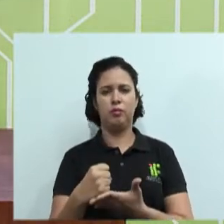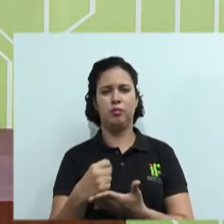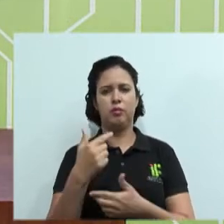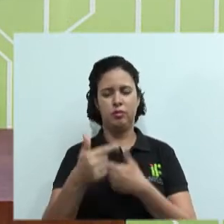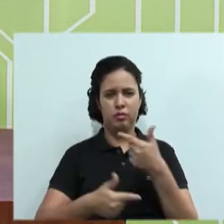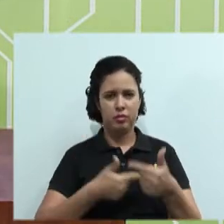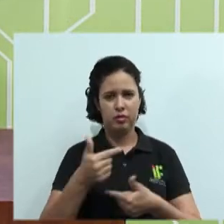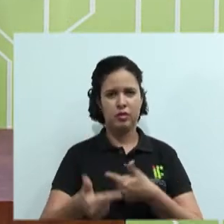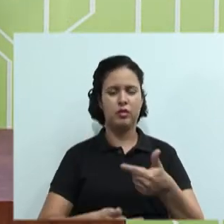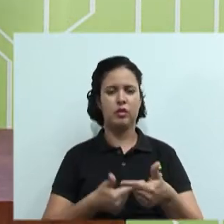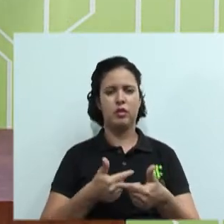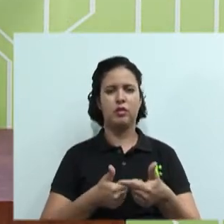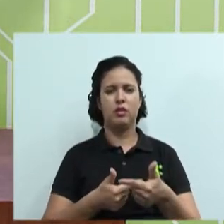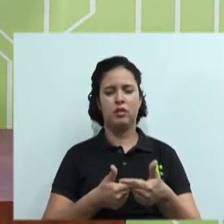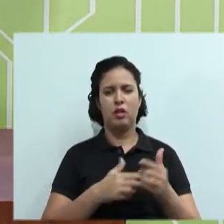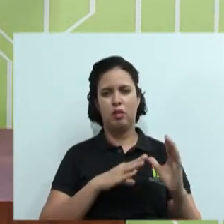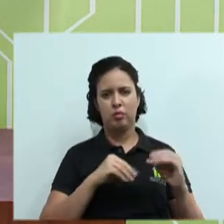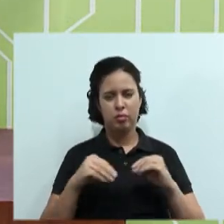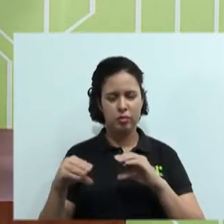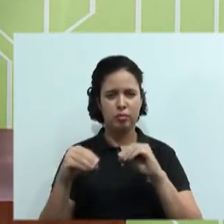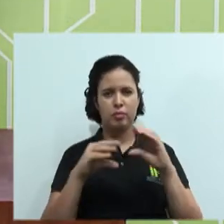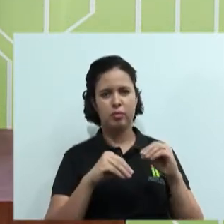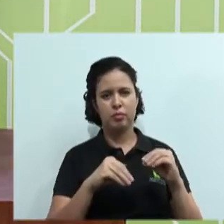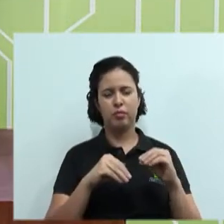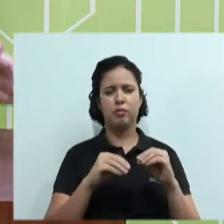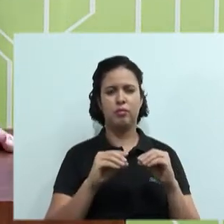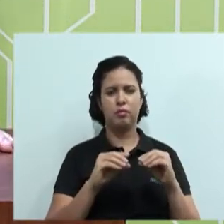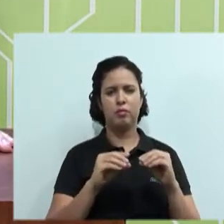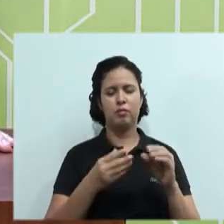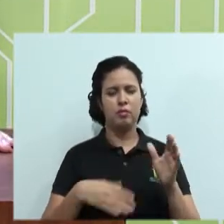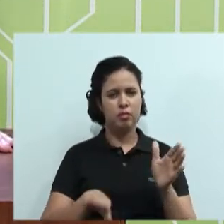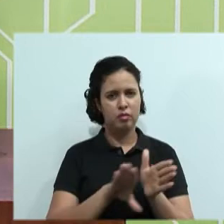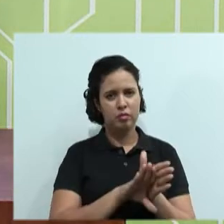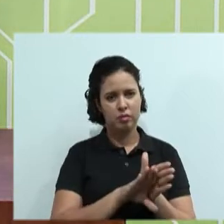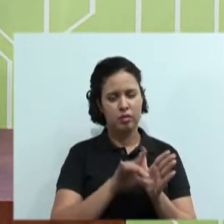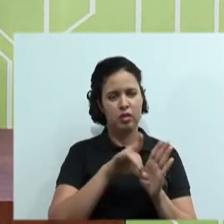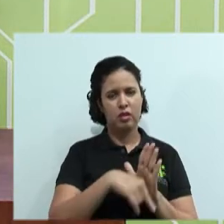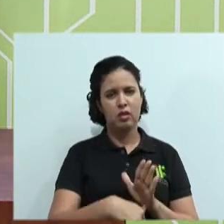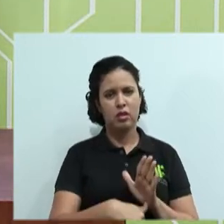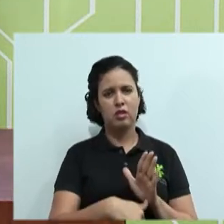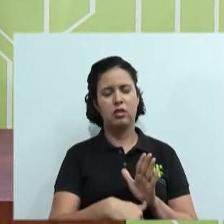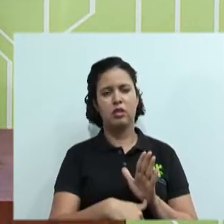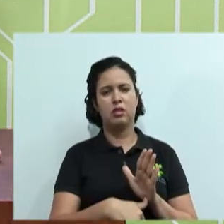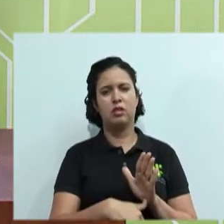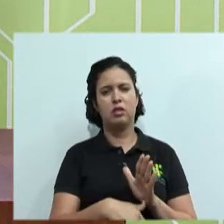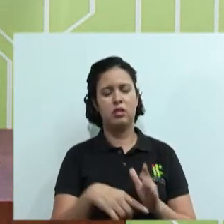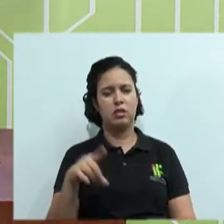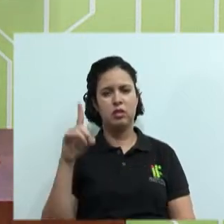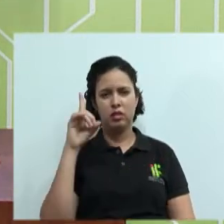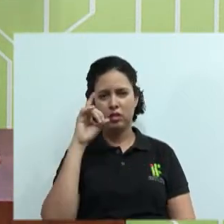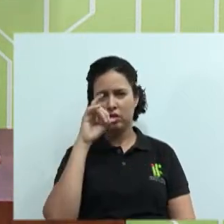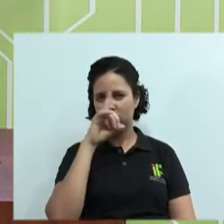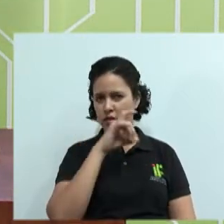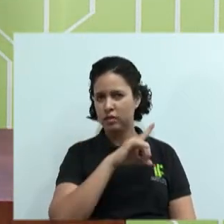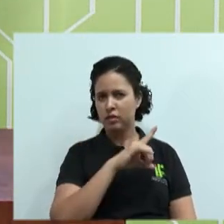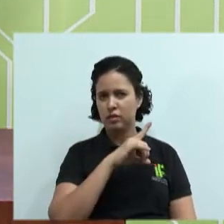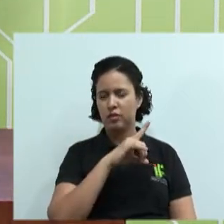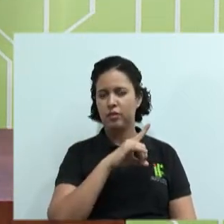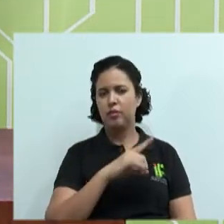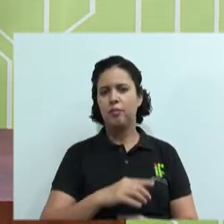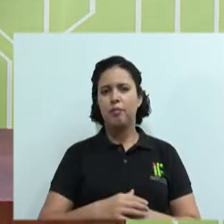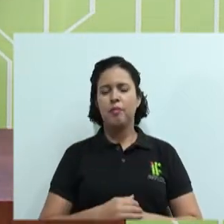produzindo, você não está enrolando o trabalho, né? Não está chegando já no horário. Então, isso já trouxe complicações para o personagem.